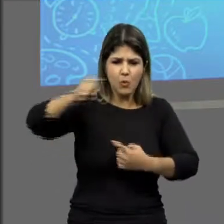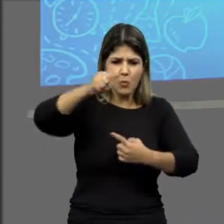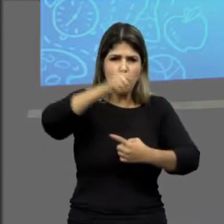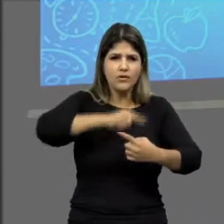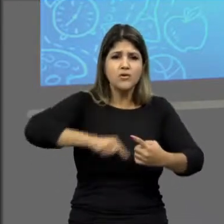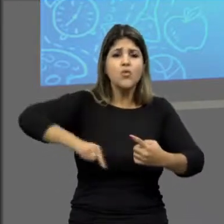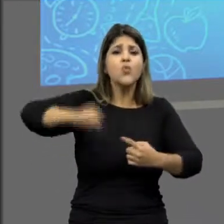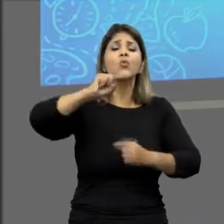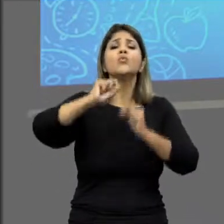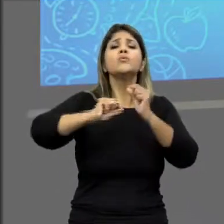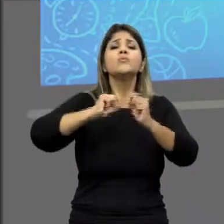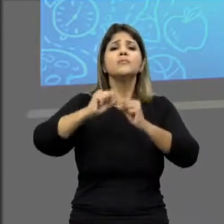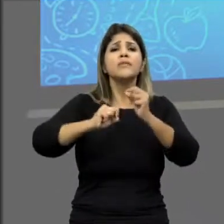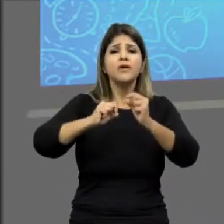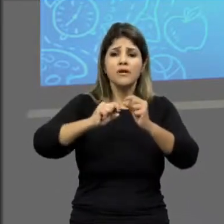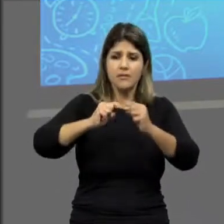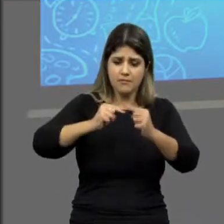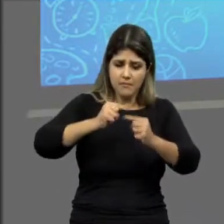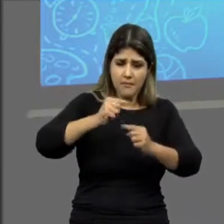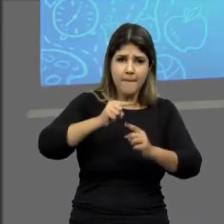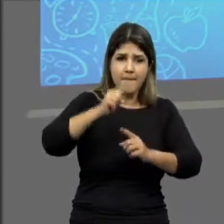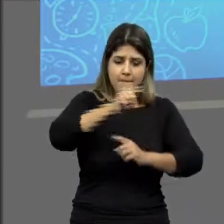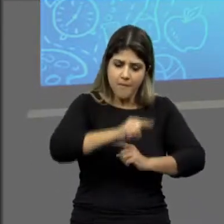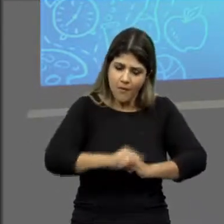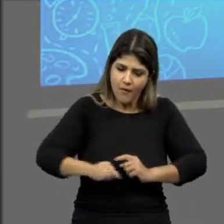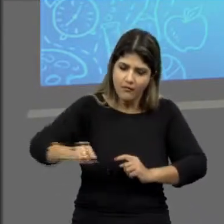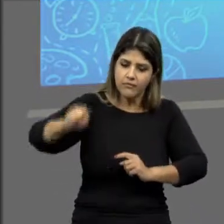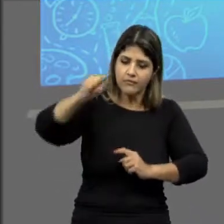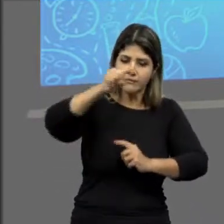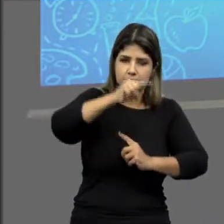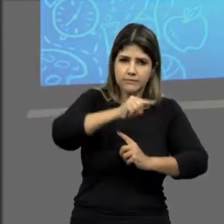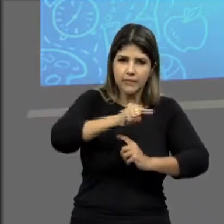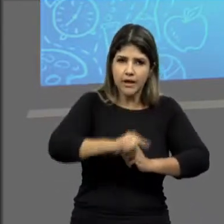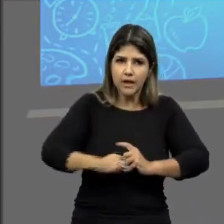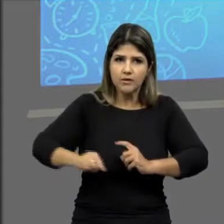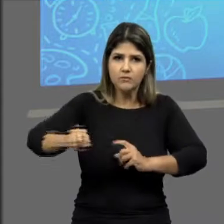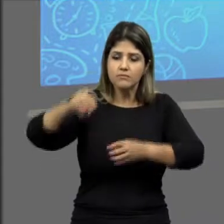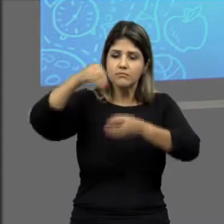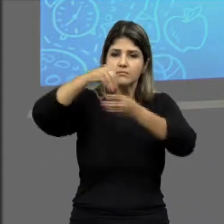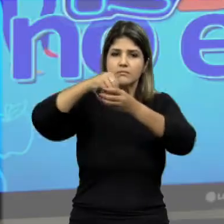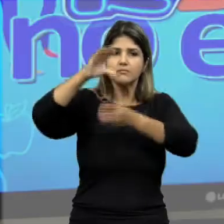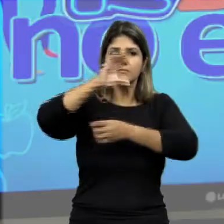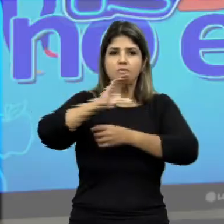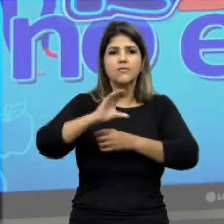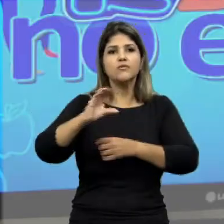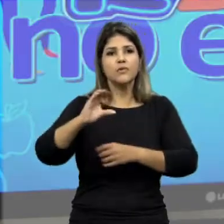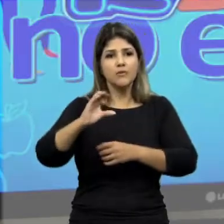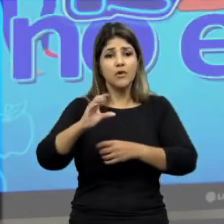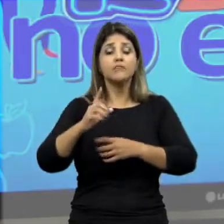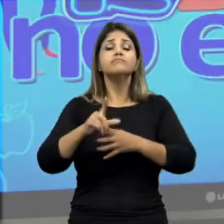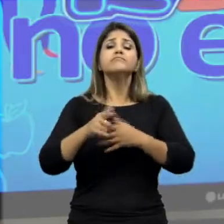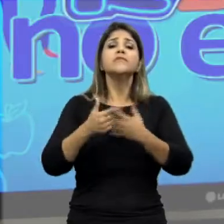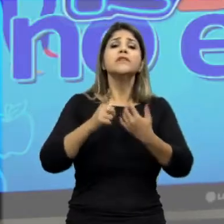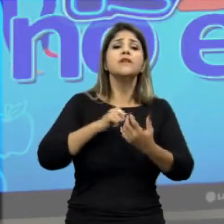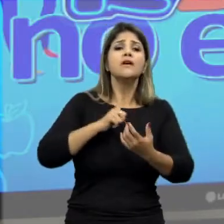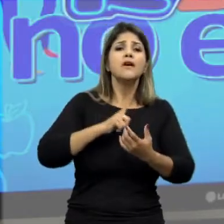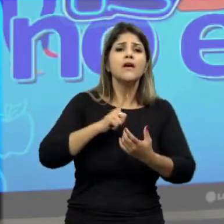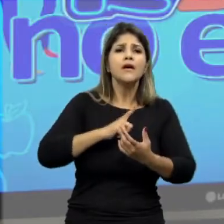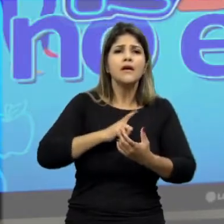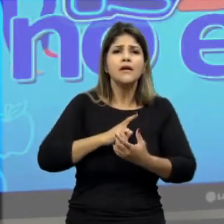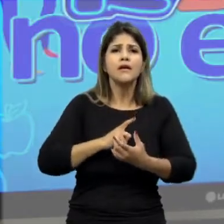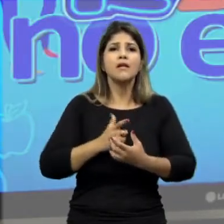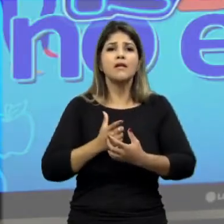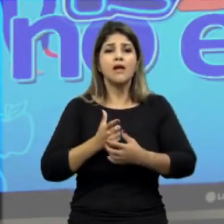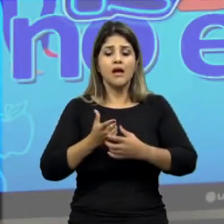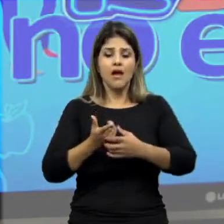constante ressonância. O é essa ressonância? É um movimento dos elétrons pi ali desses carbonos. De acordo com essa aromaticidade, de acordo com